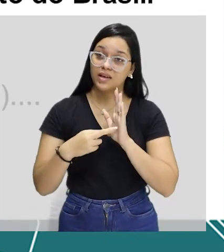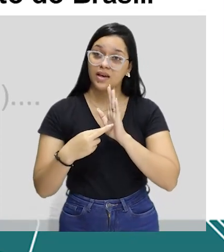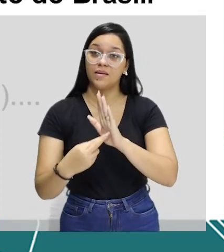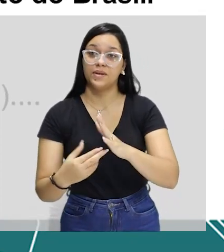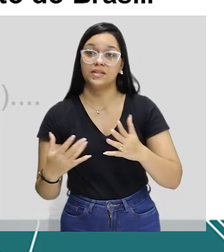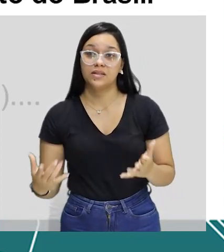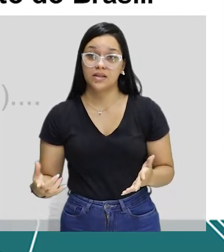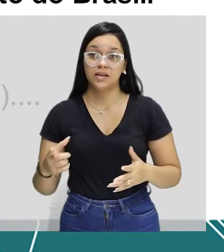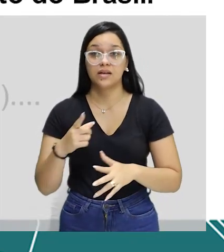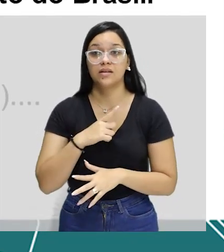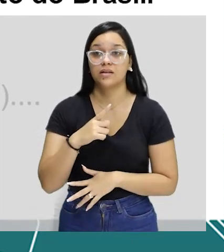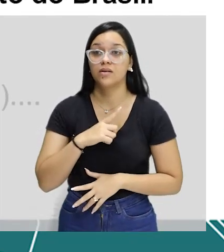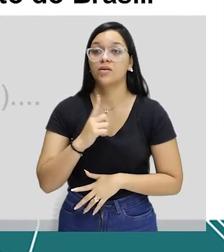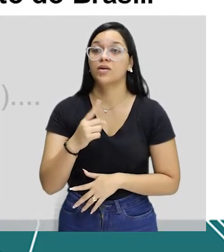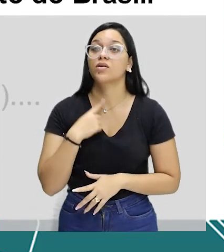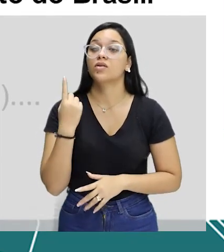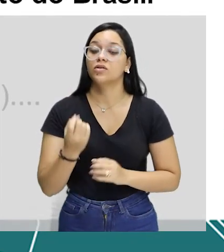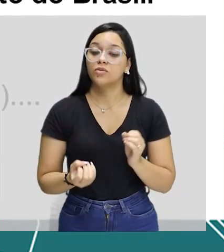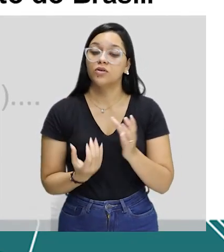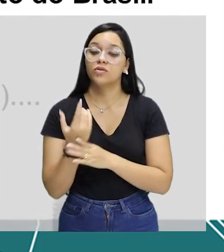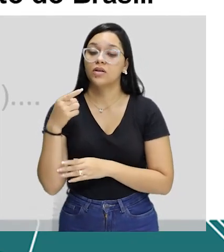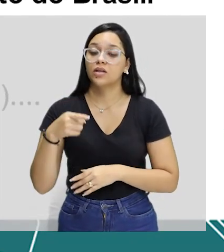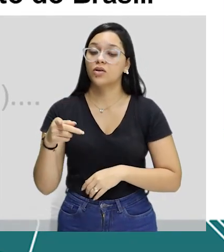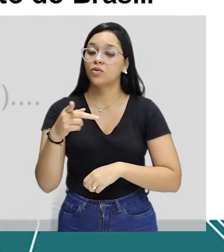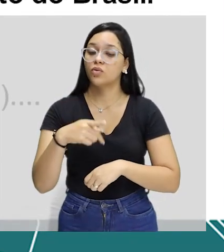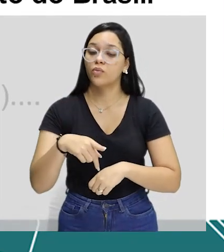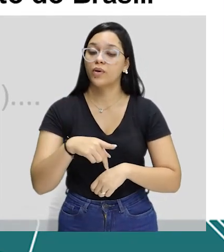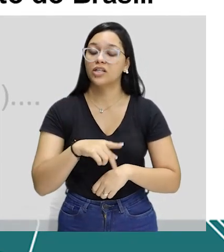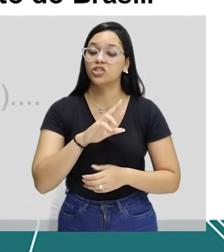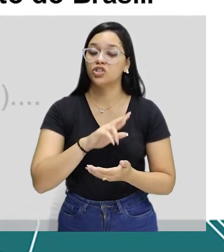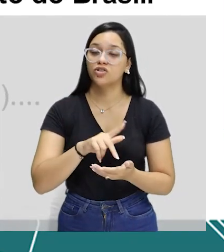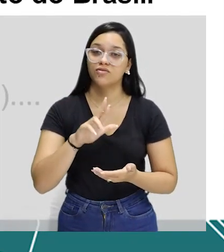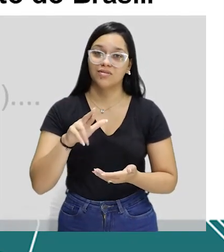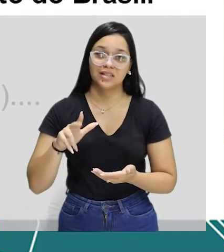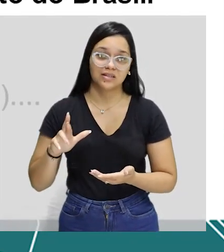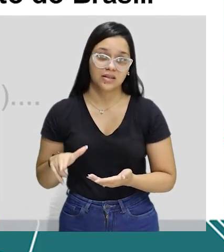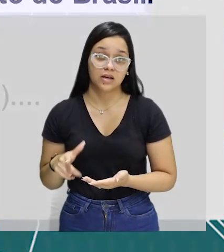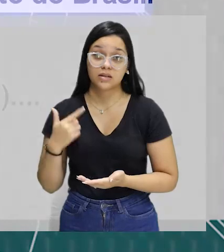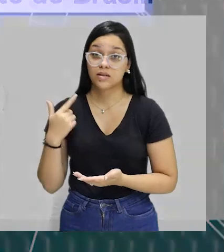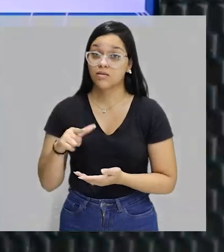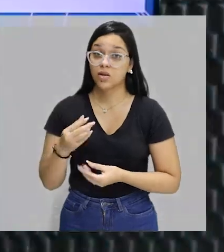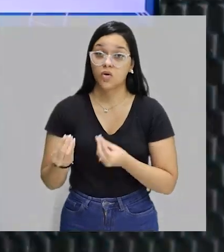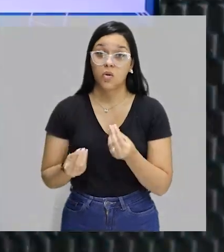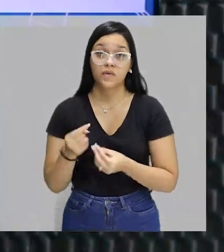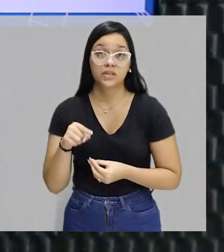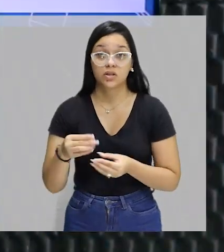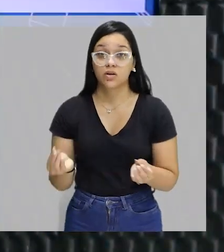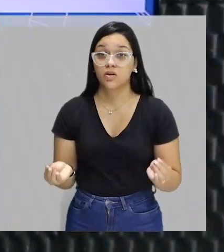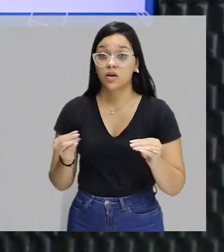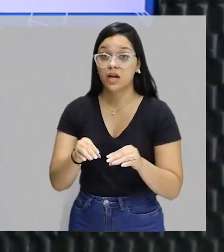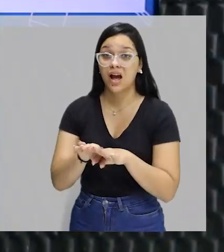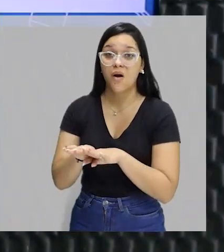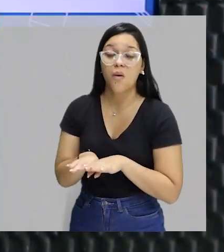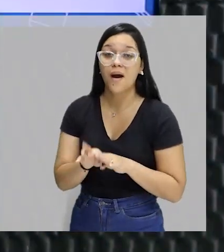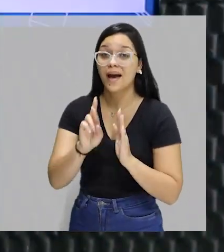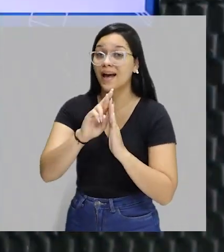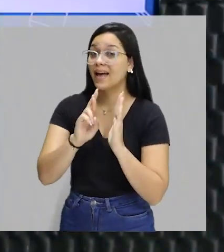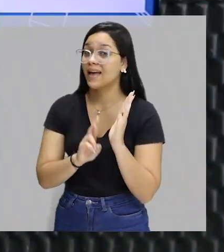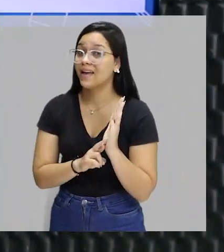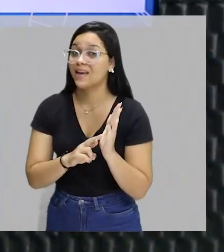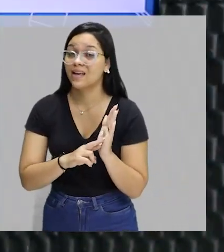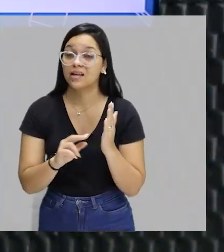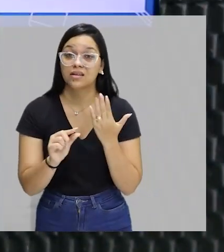literalmente o que a gente produz aqui no país, diversidade. Não dá para você colocar um padrão dos autores